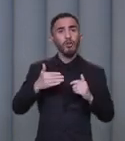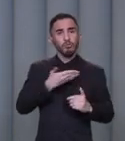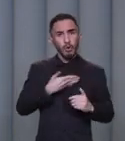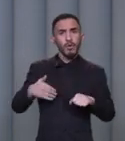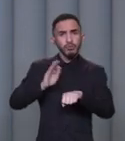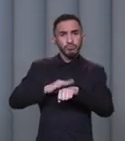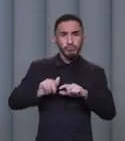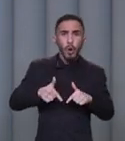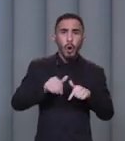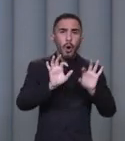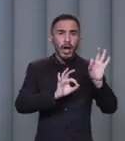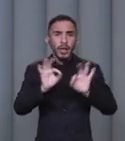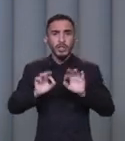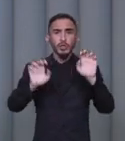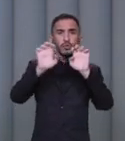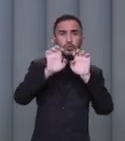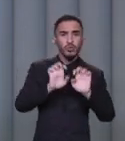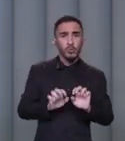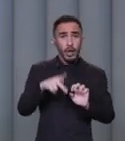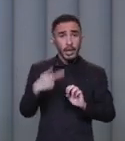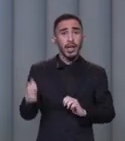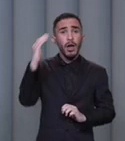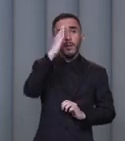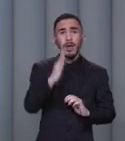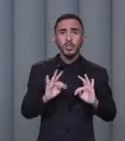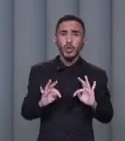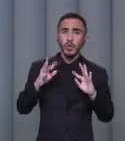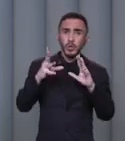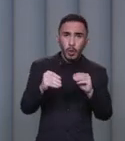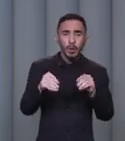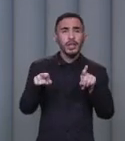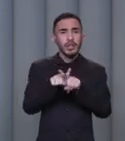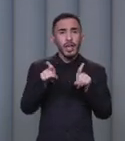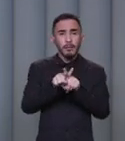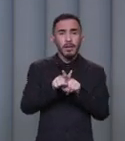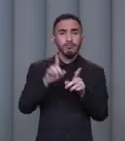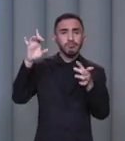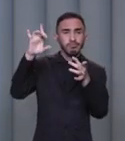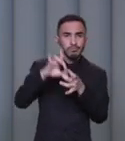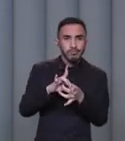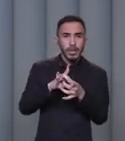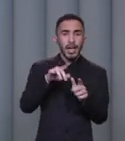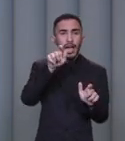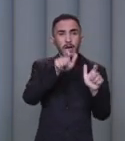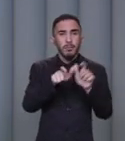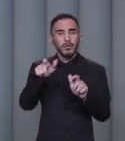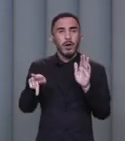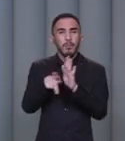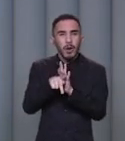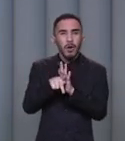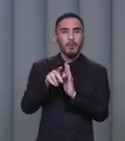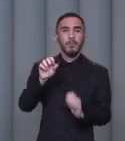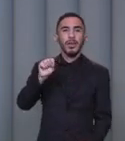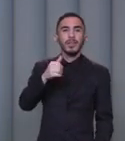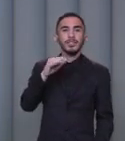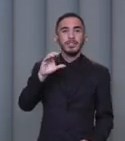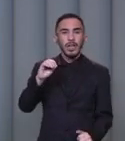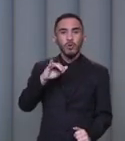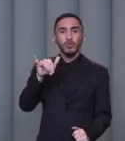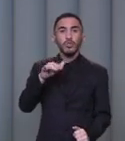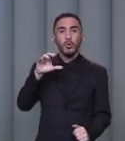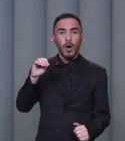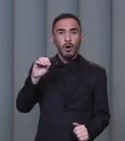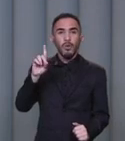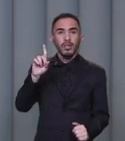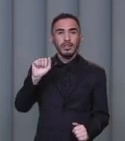infraestrutura no Brasil inteiro. Inclusive, a Ponte da Integração, você que é de São João da Barra, você está esperando por essa ponte há